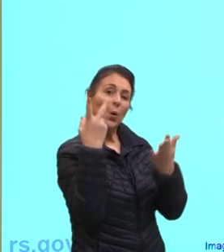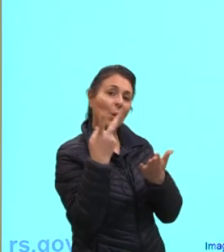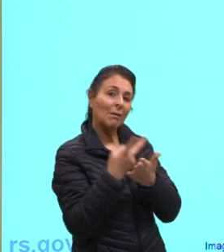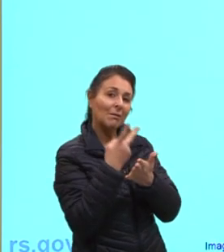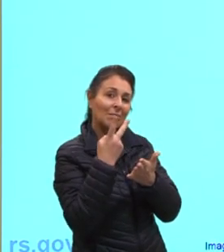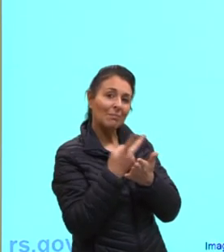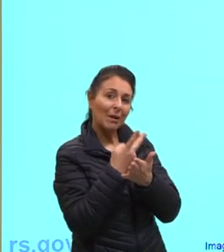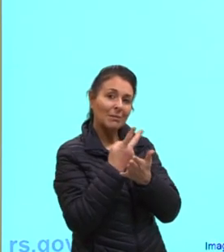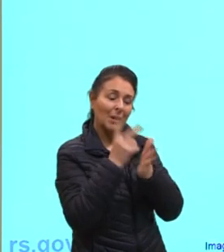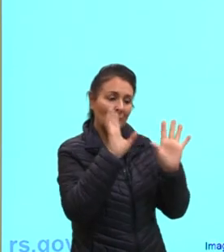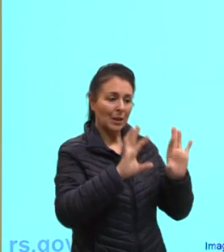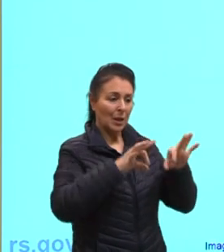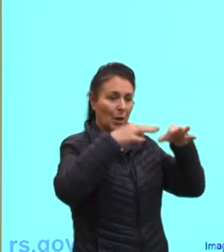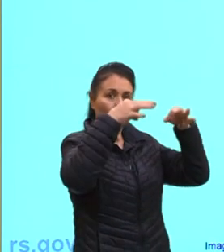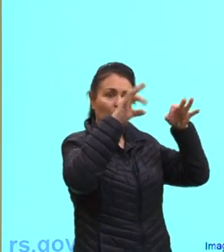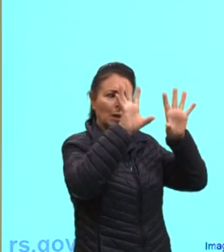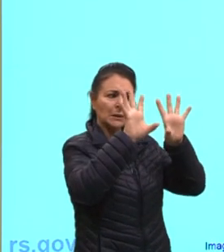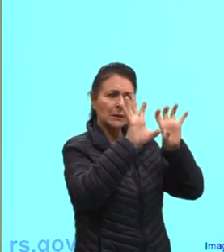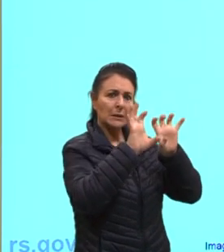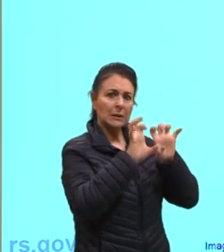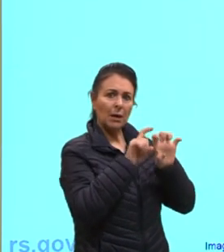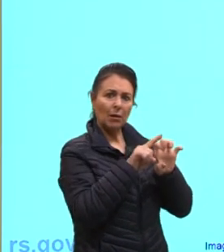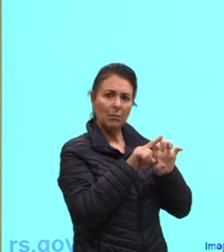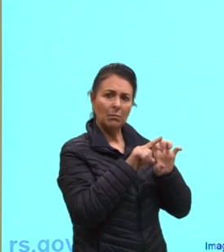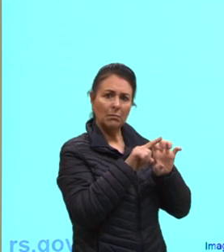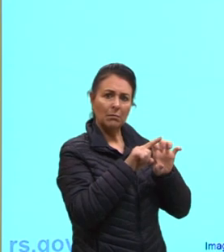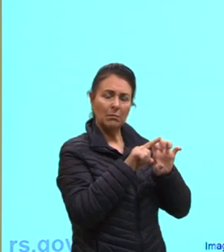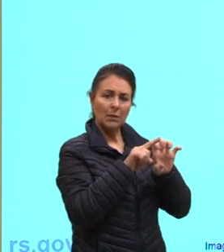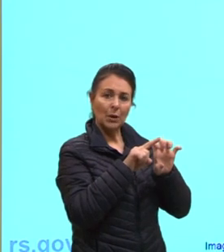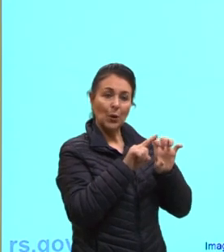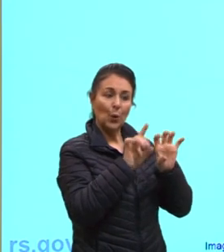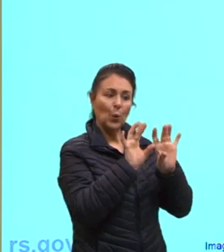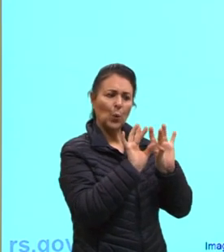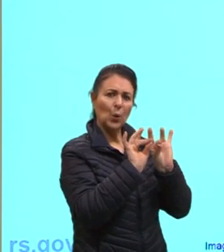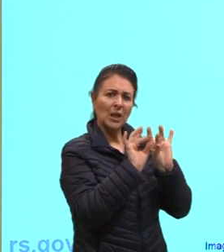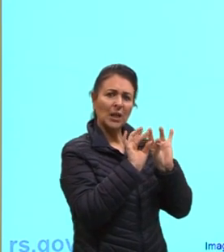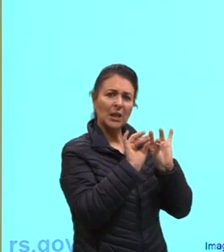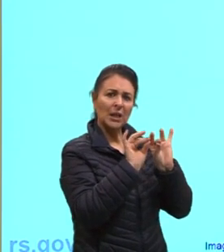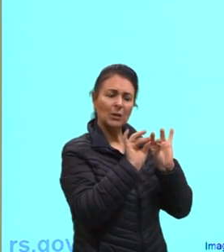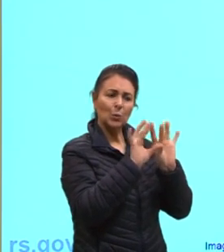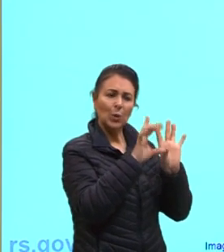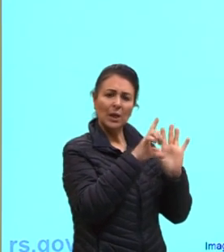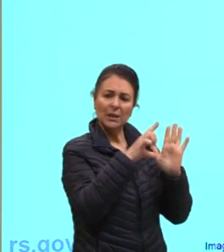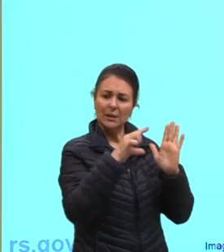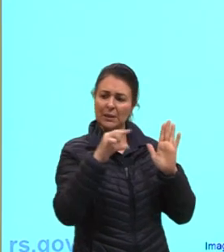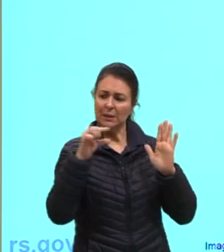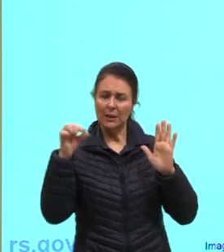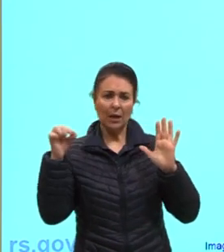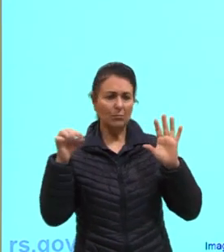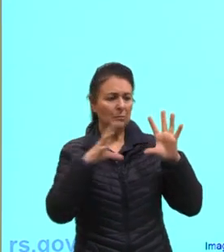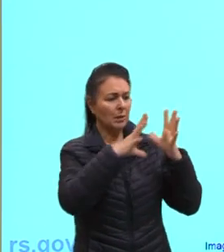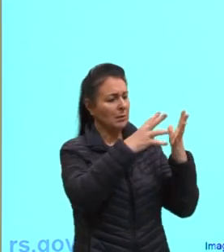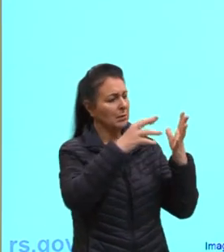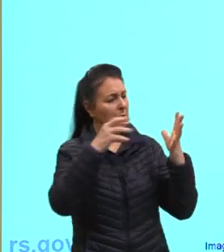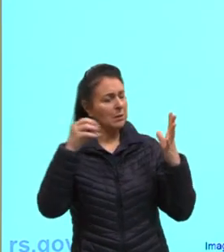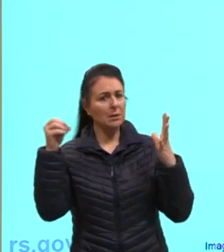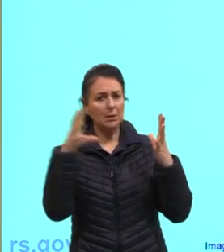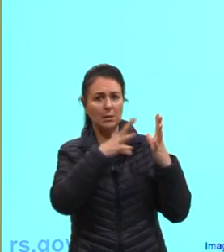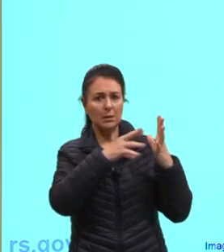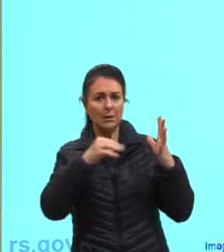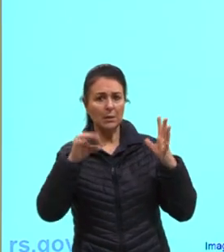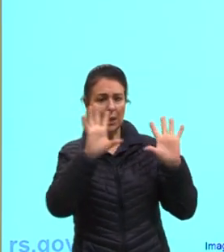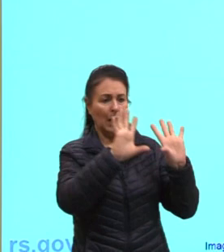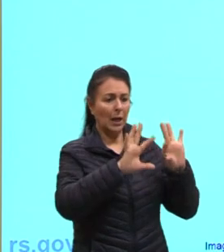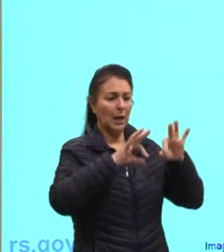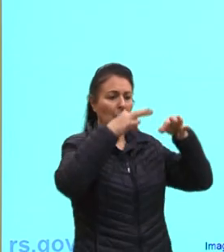né? Essa roupa, ela seca, né? Que a gente chama. O líquido, ele sai totalmente dessas peças